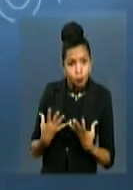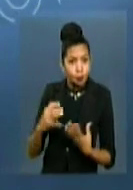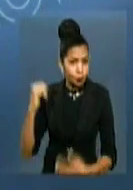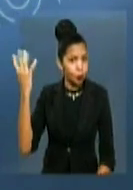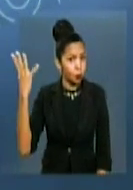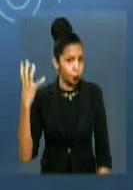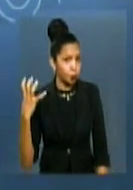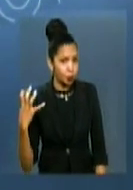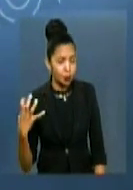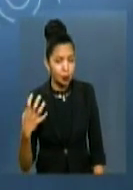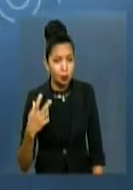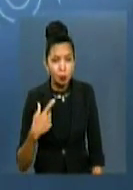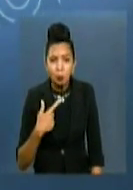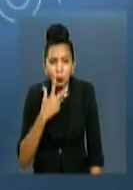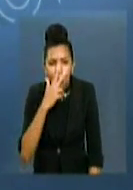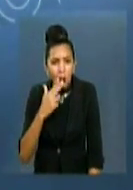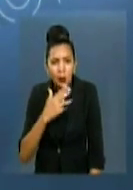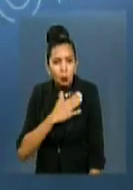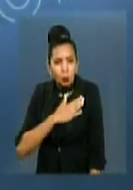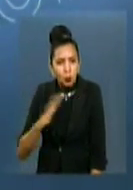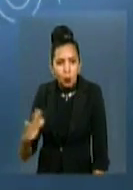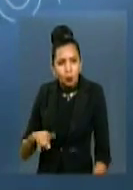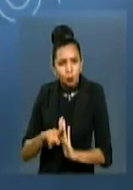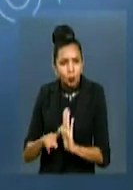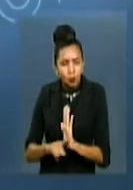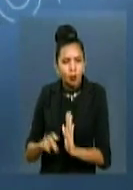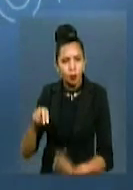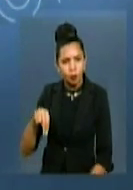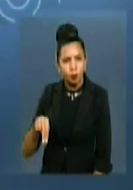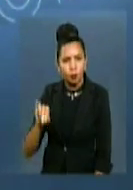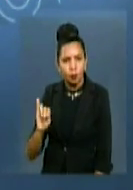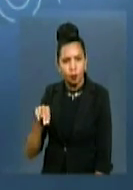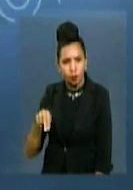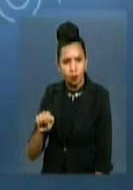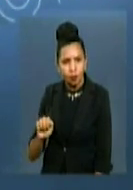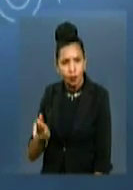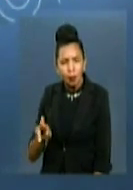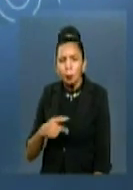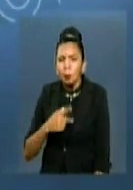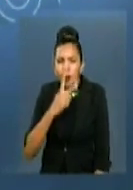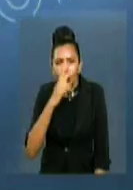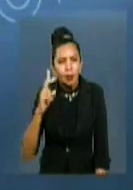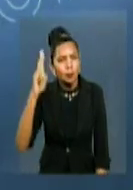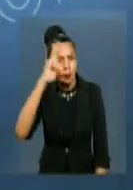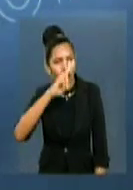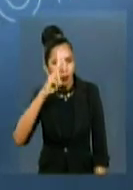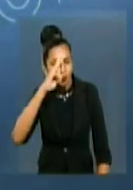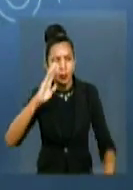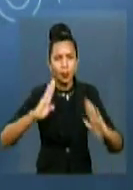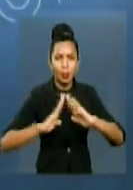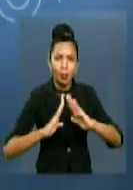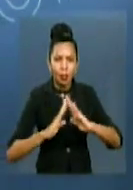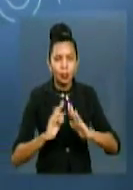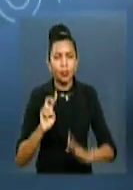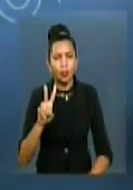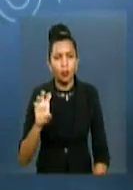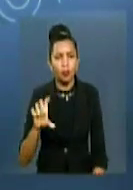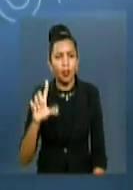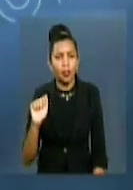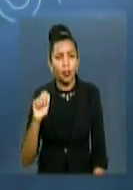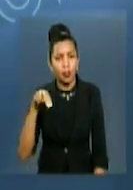Rosiana Sarney parece que não gosta muito do Ninar, talvez porque ela tem a lembrança da Casa de Veraneio sendo usada para